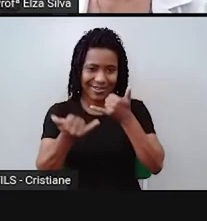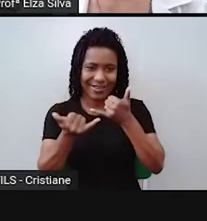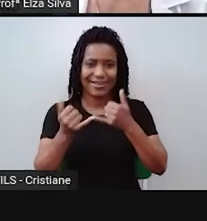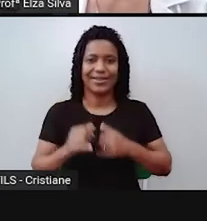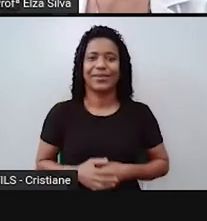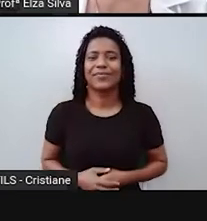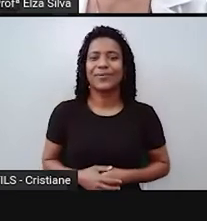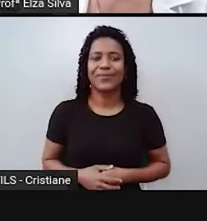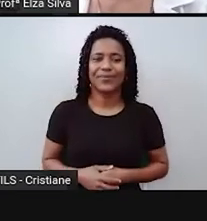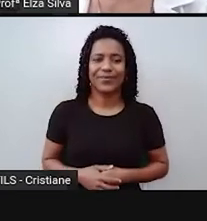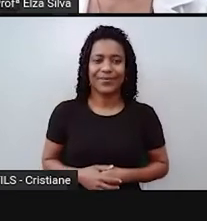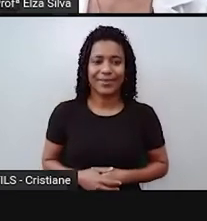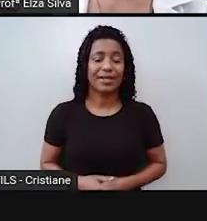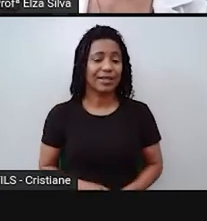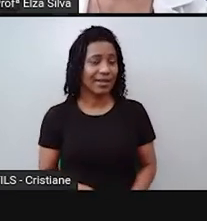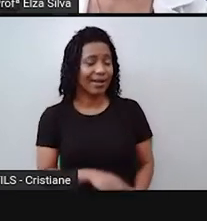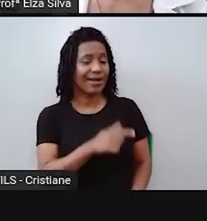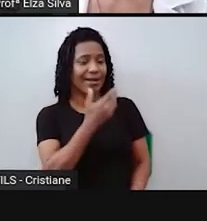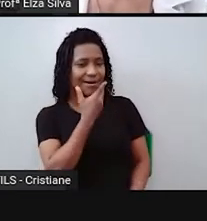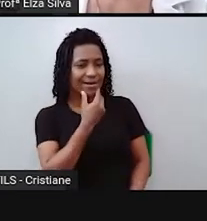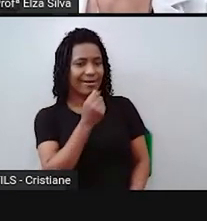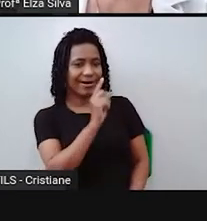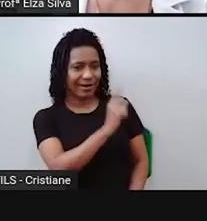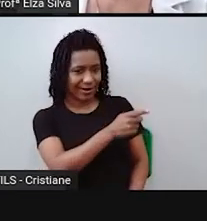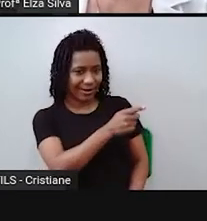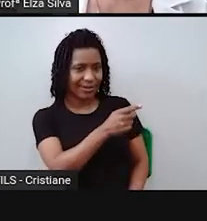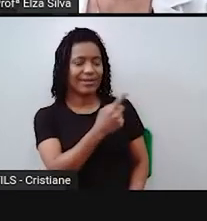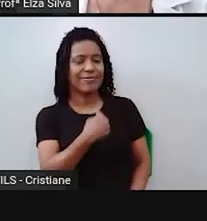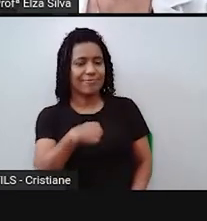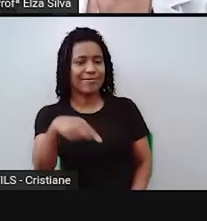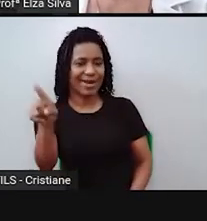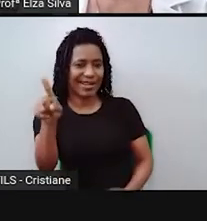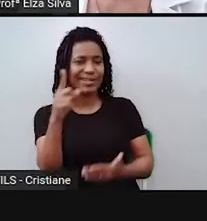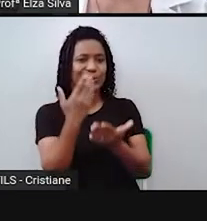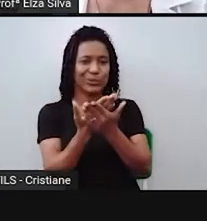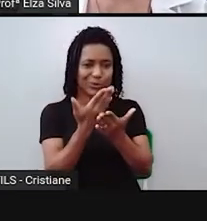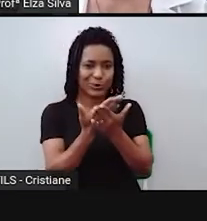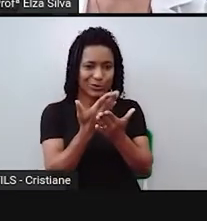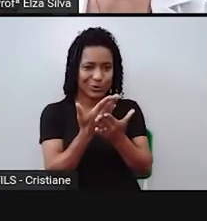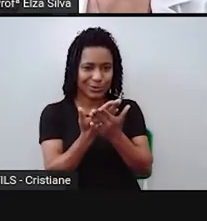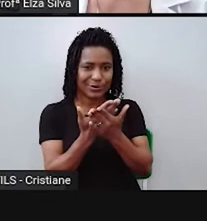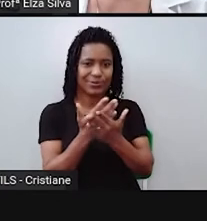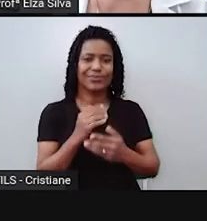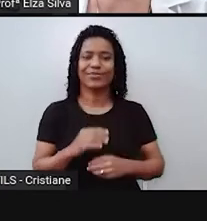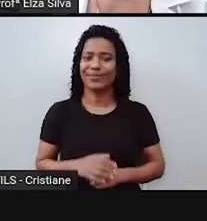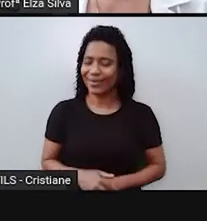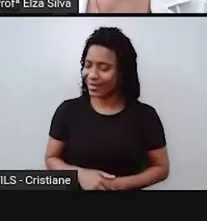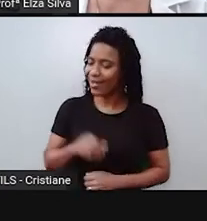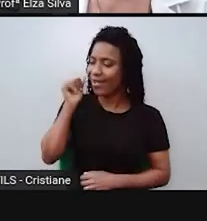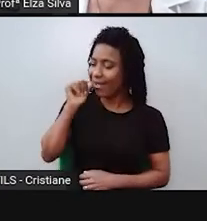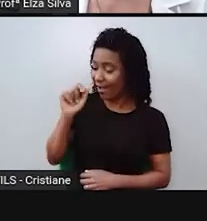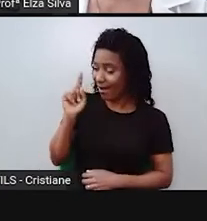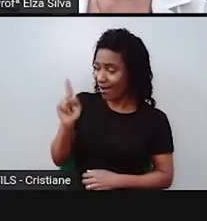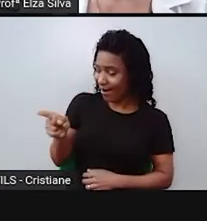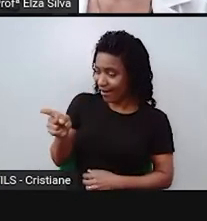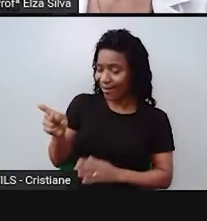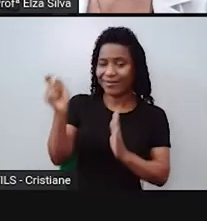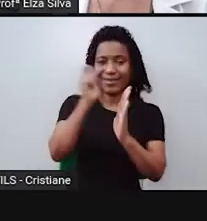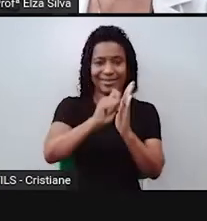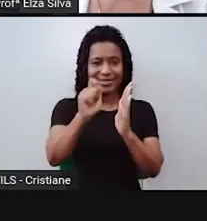study. Ele vai estudar. She is going to write. Ela vai escrever.